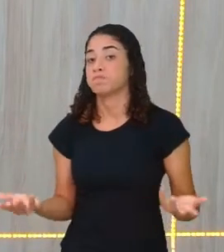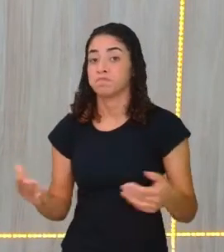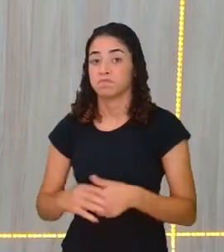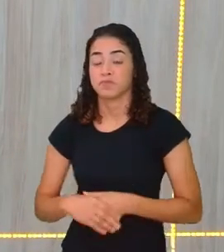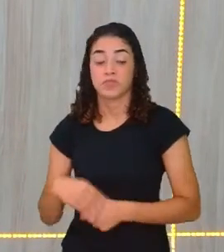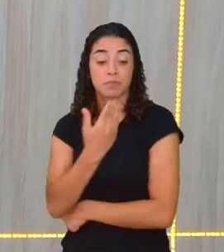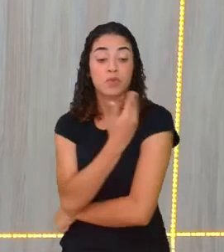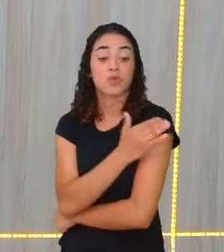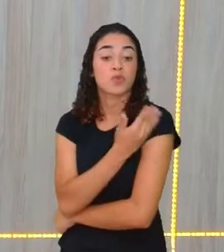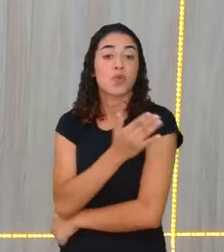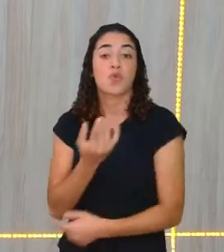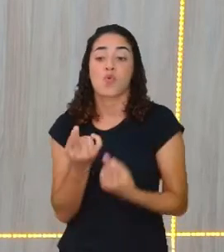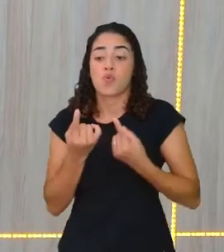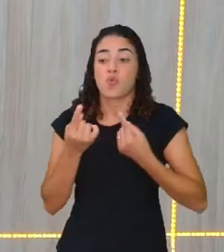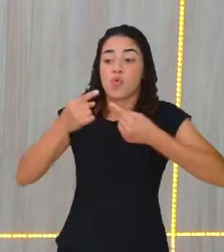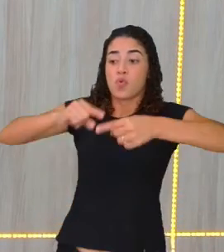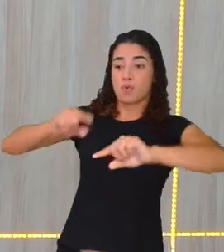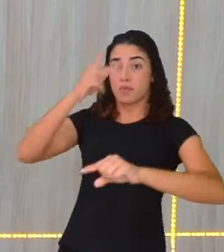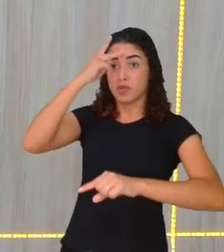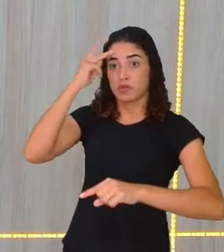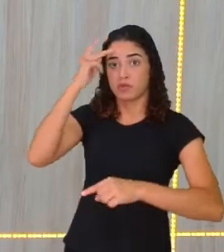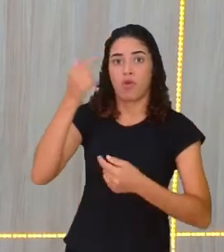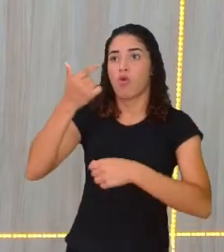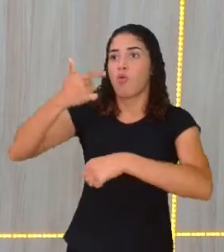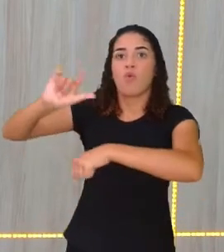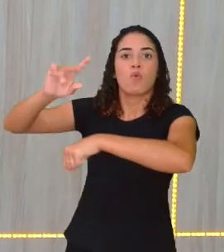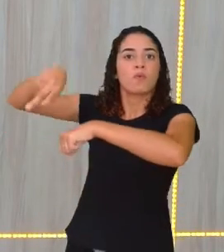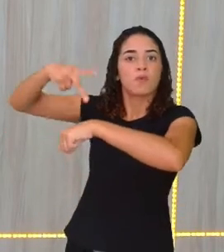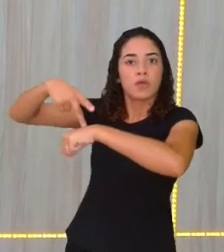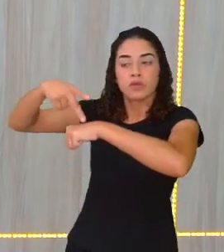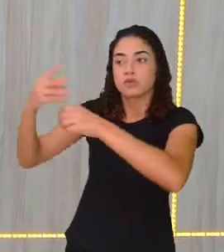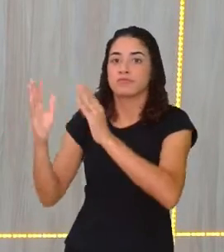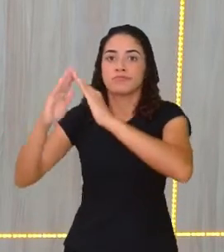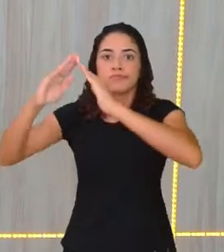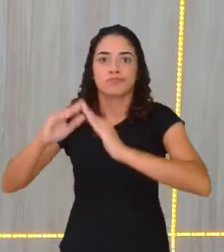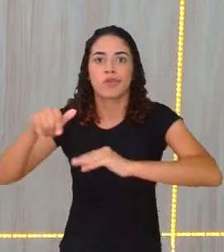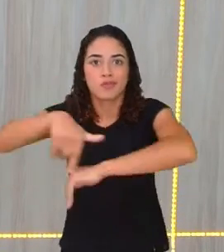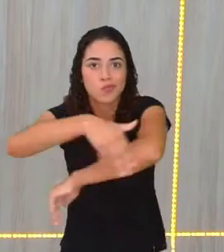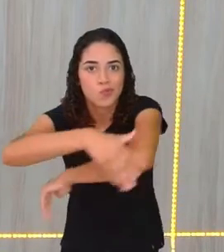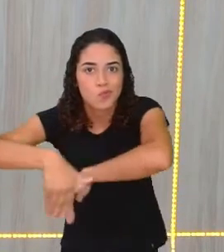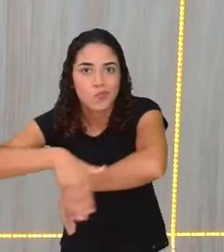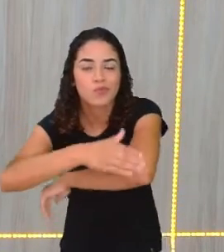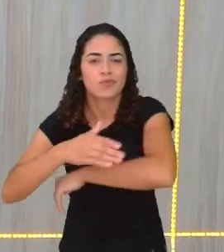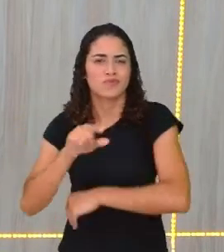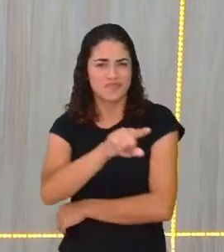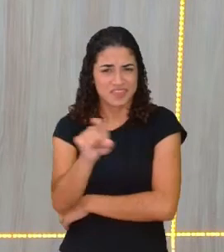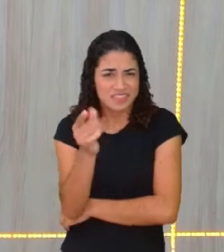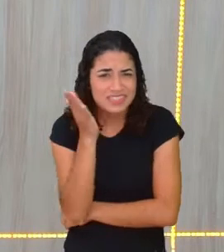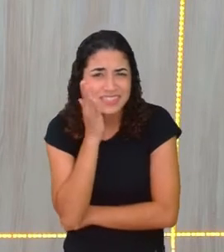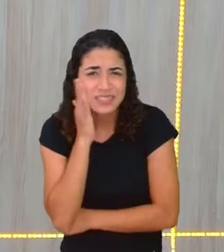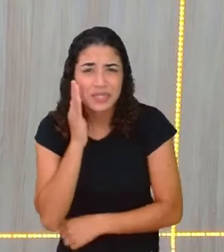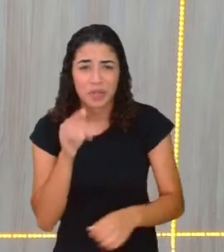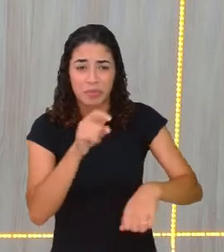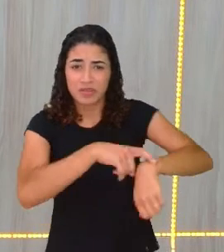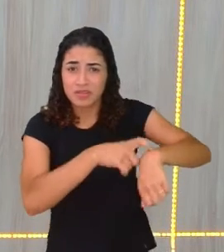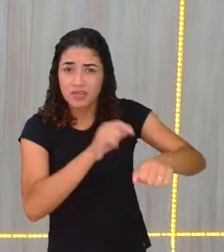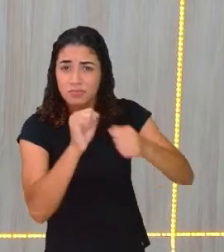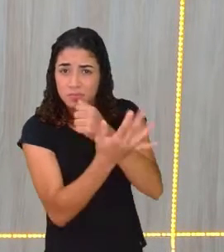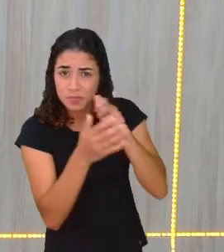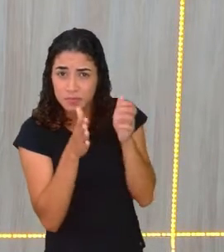Contra pessoas que vêm de outros países, não é? Que estão morando na rua. Vocês sabiam que durante a pandemia,